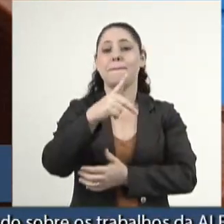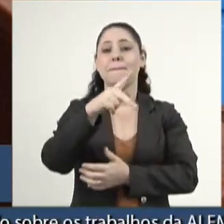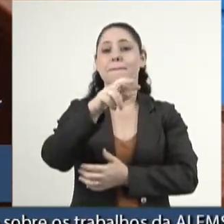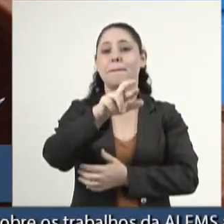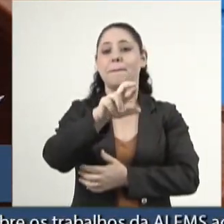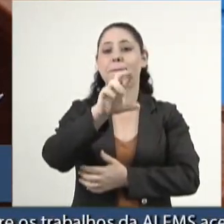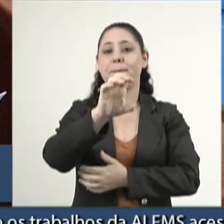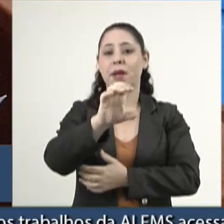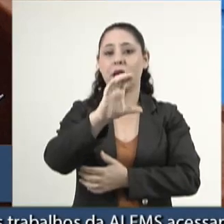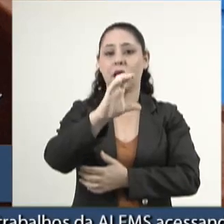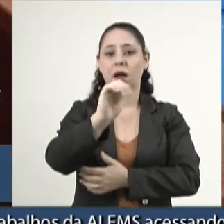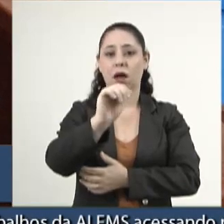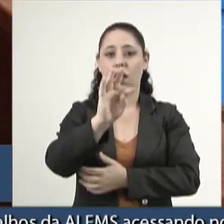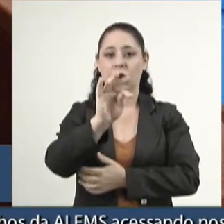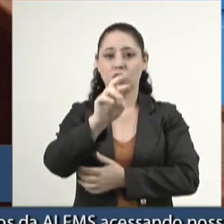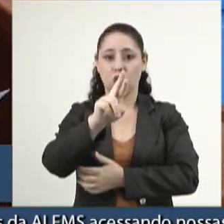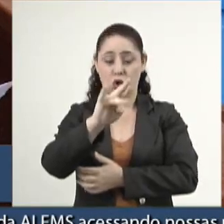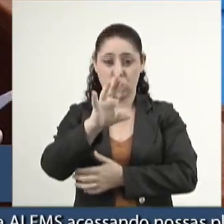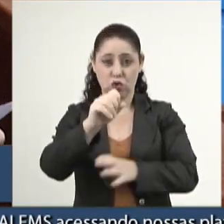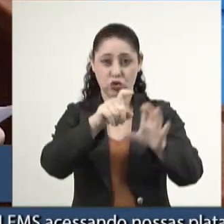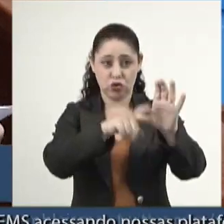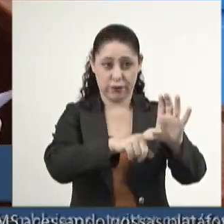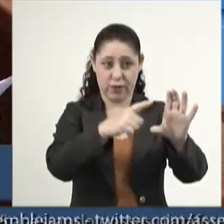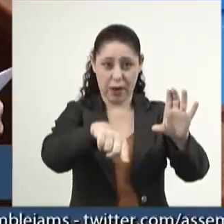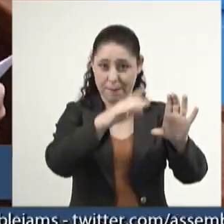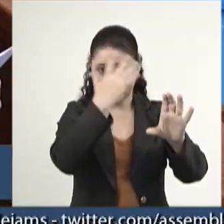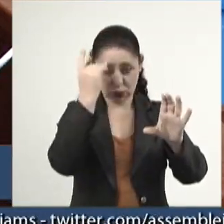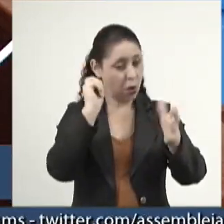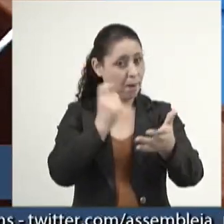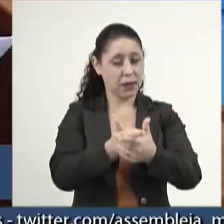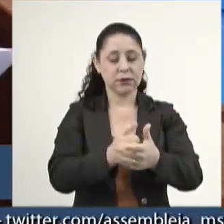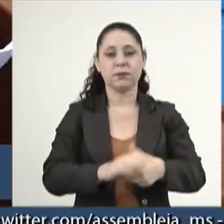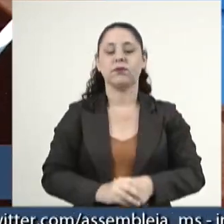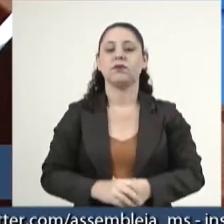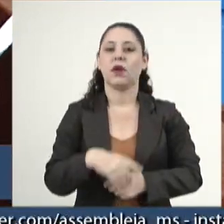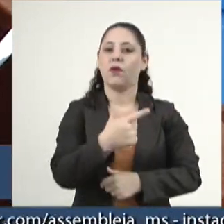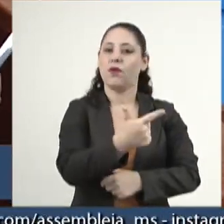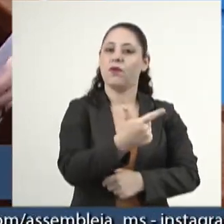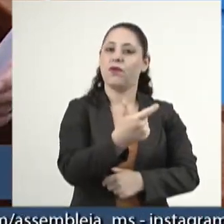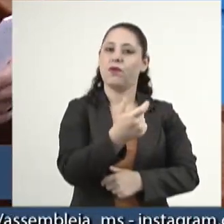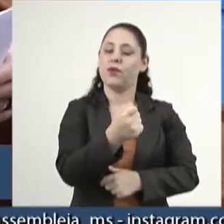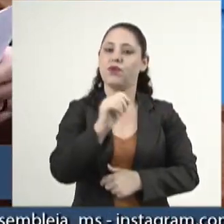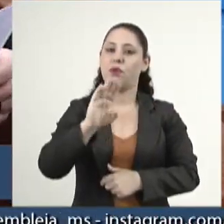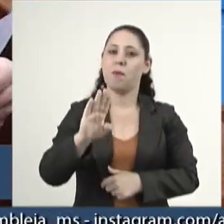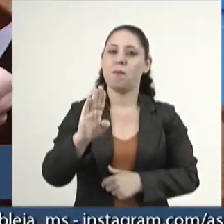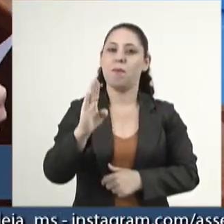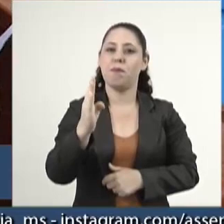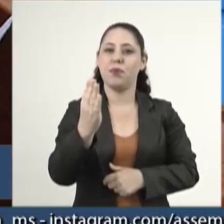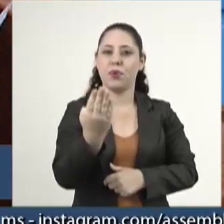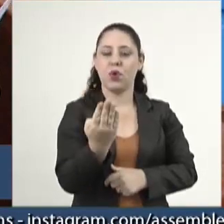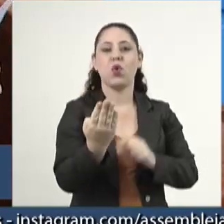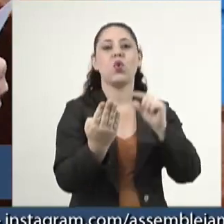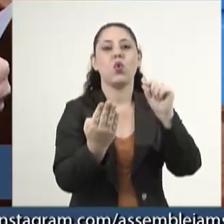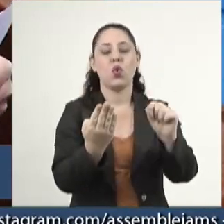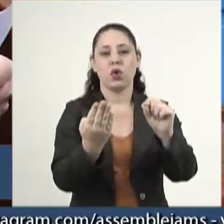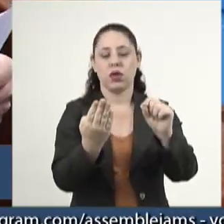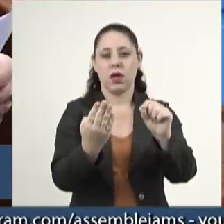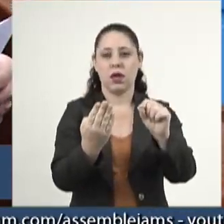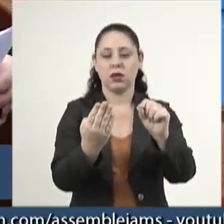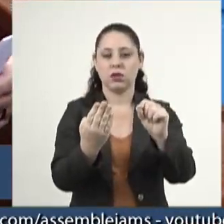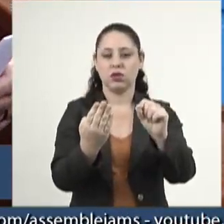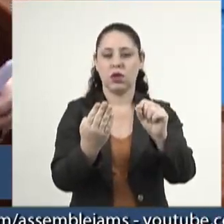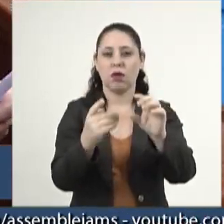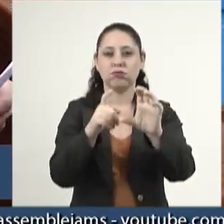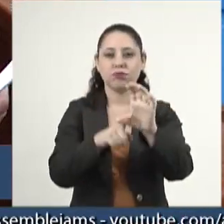bilhões de precatórios não pagos. 20 bilhões de compensação para os estados